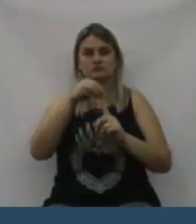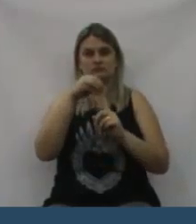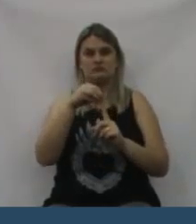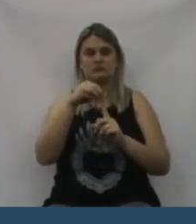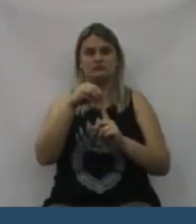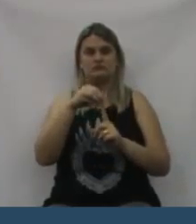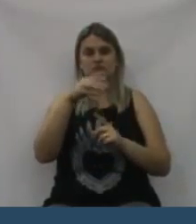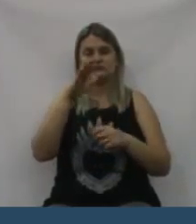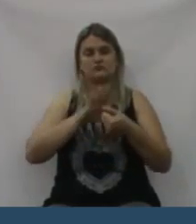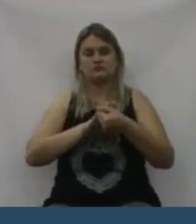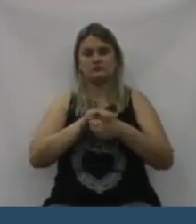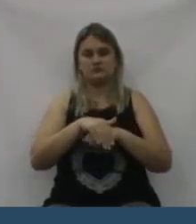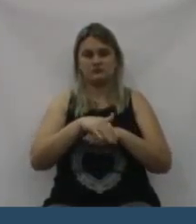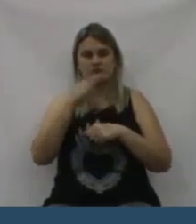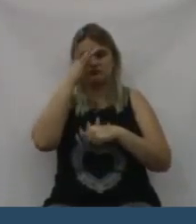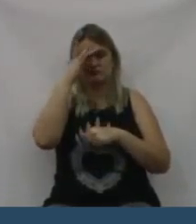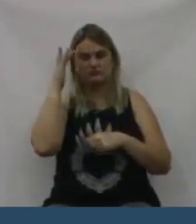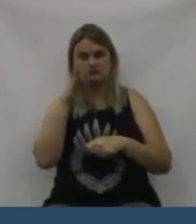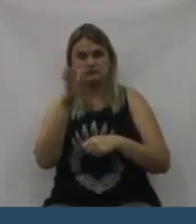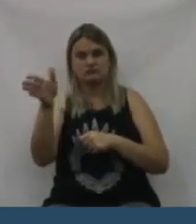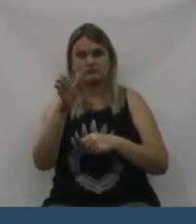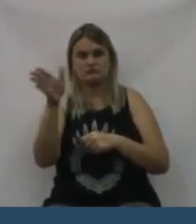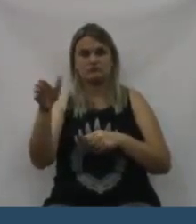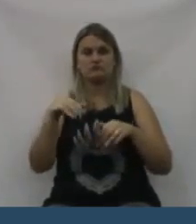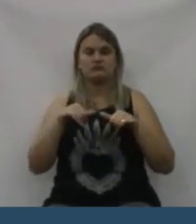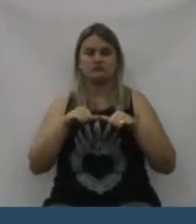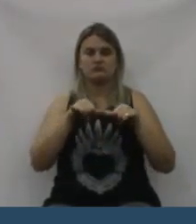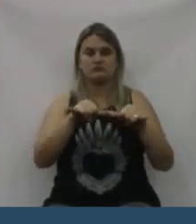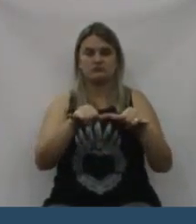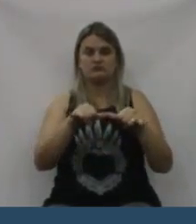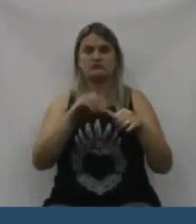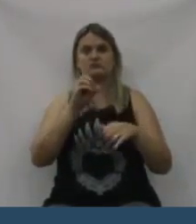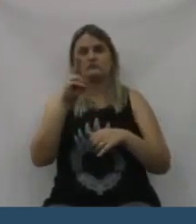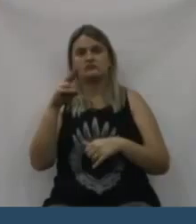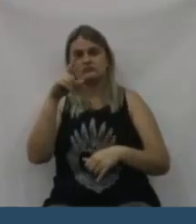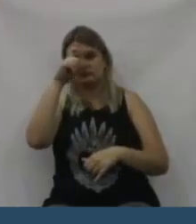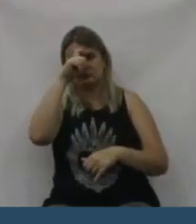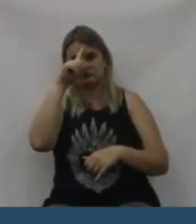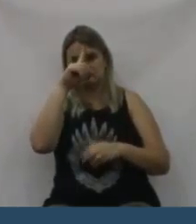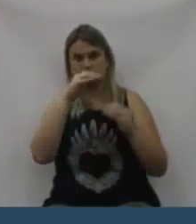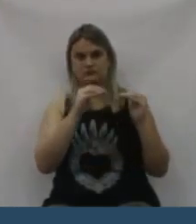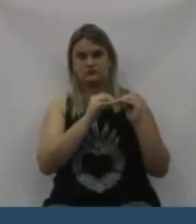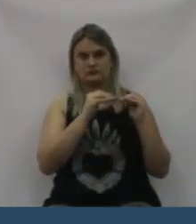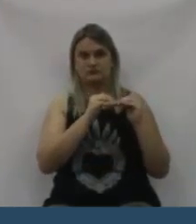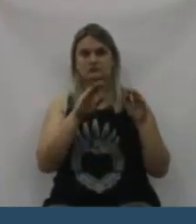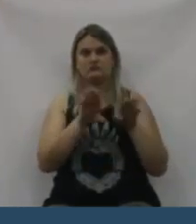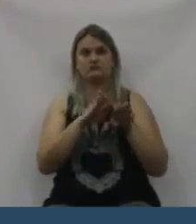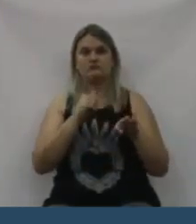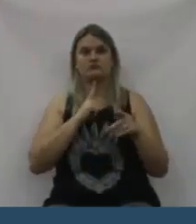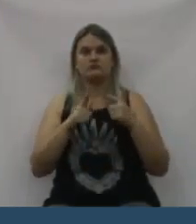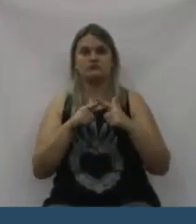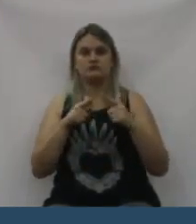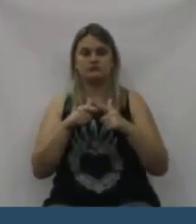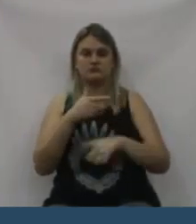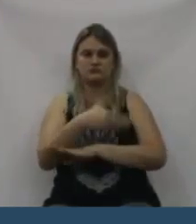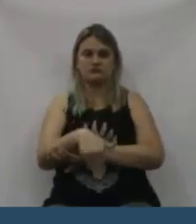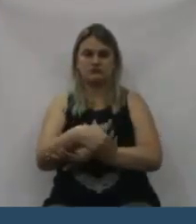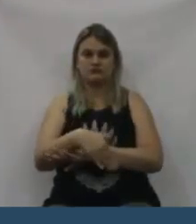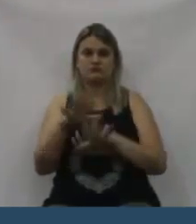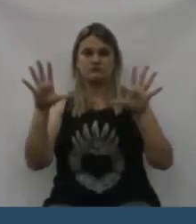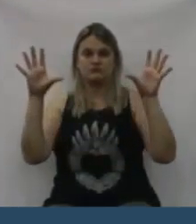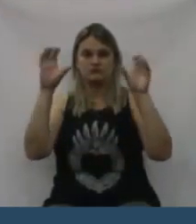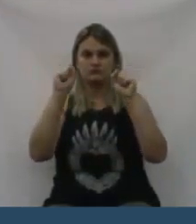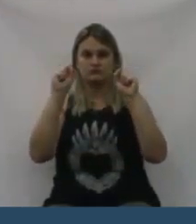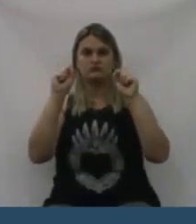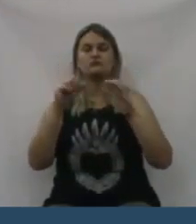necessidade que tinha, da pouca luminosidade naquele local e que estava tendo transtornos ali. A